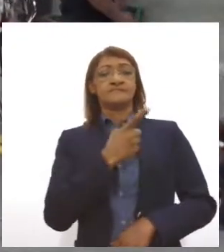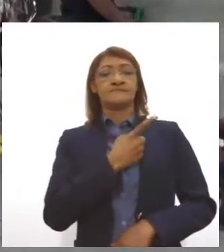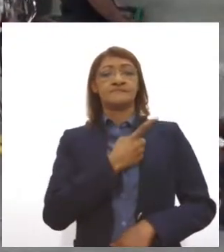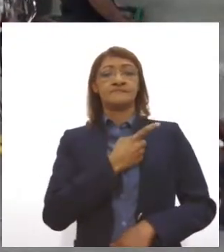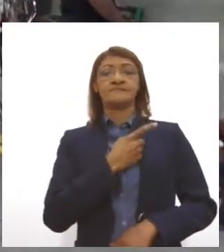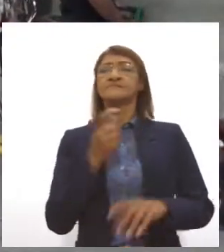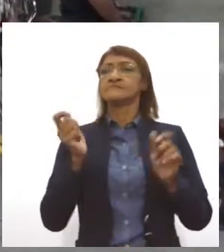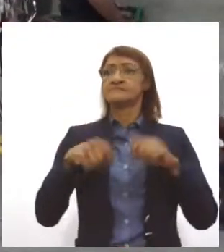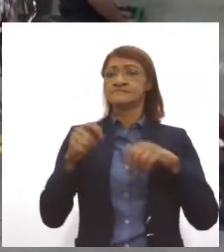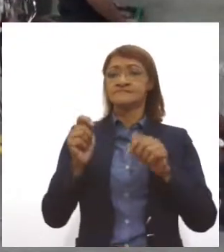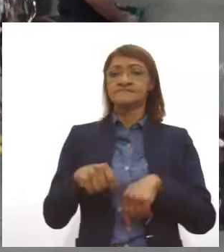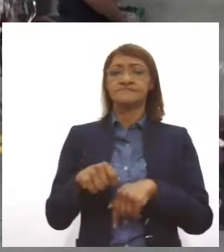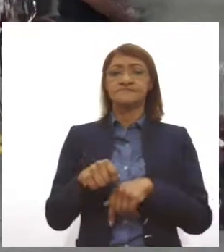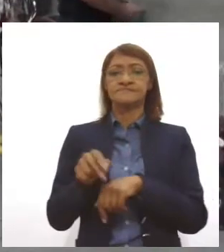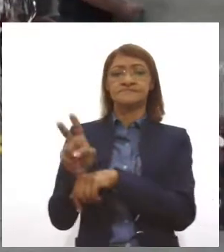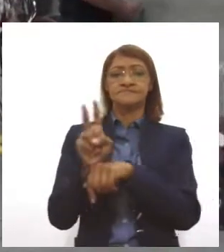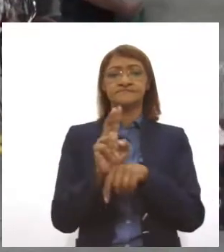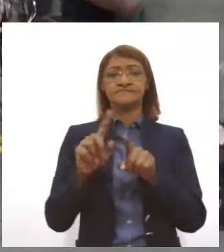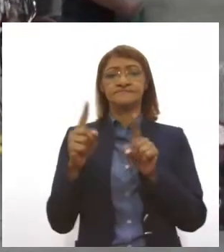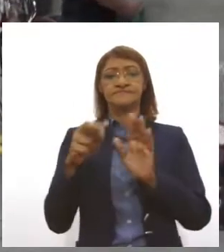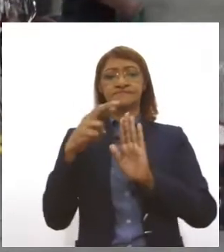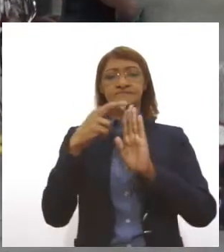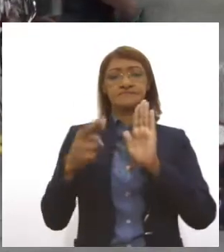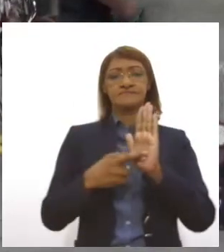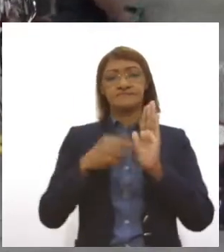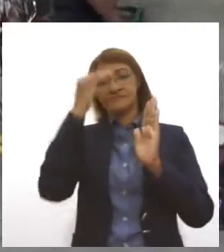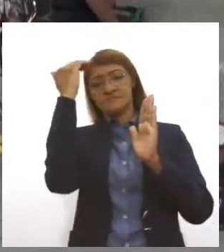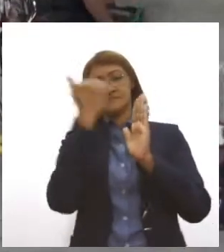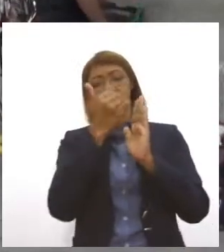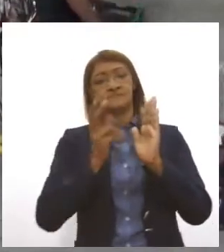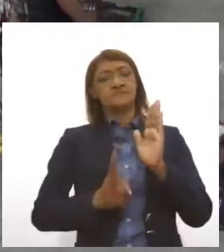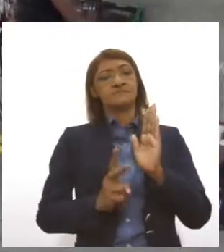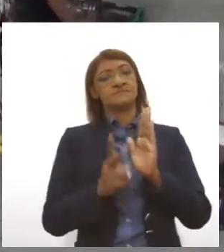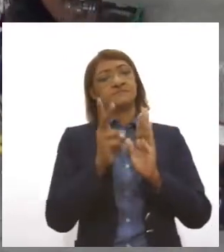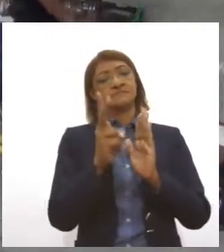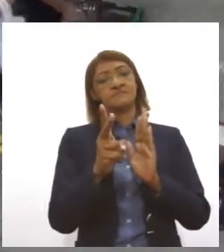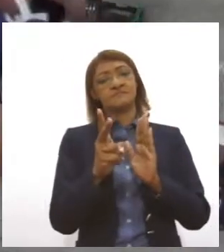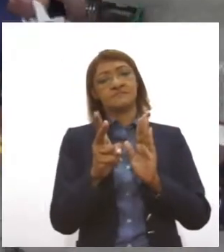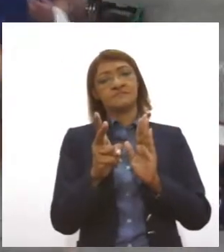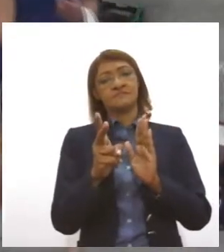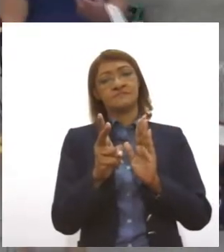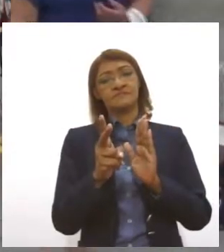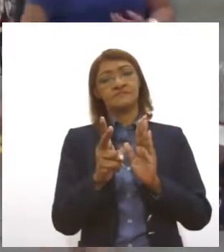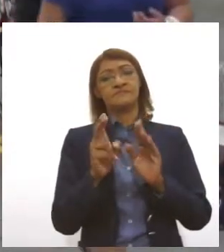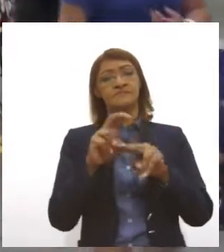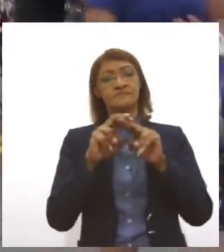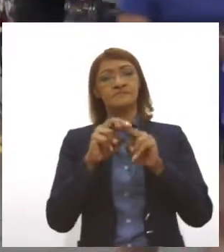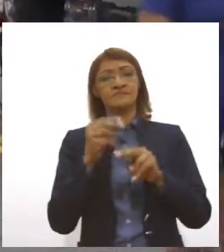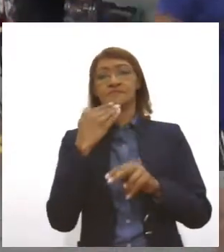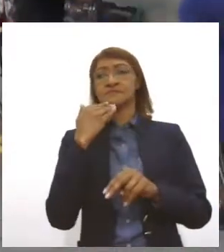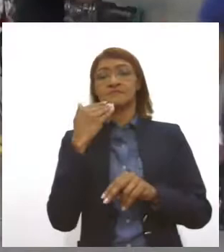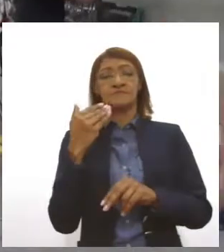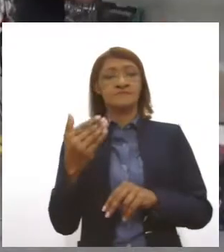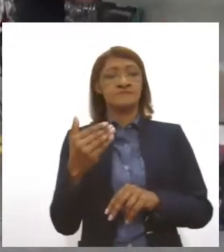porém seguindo todos os protocolos. Então, é em cima dessa solicitação que a gente tenta sensibilizar os